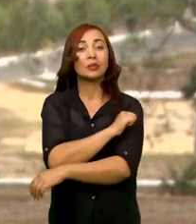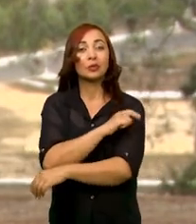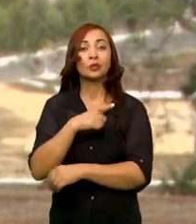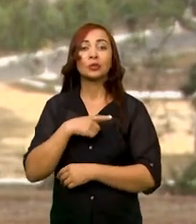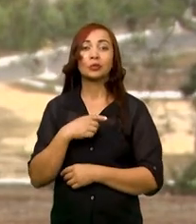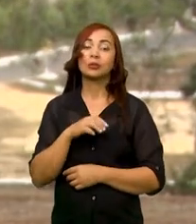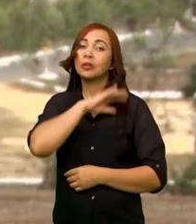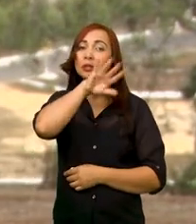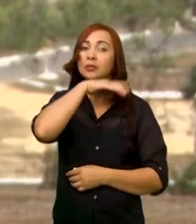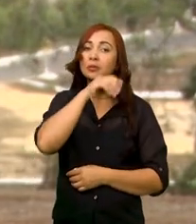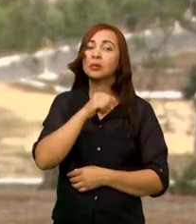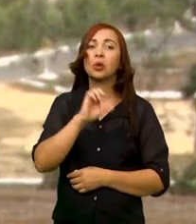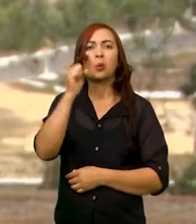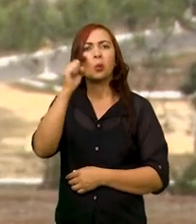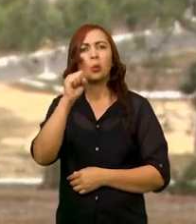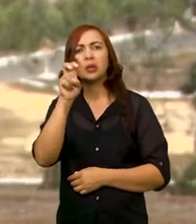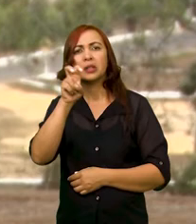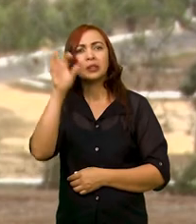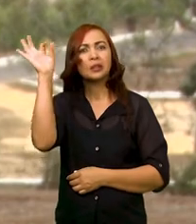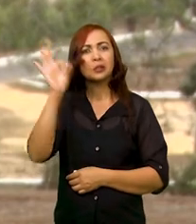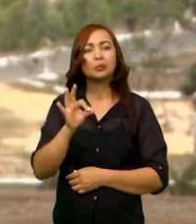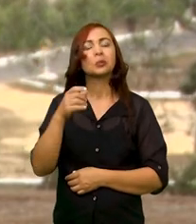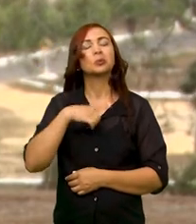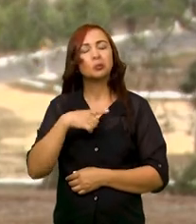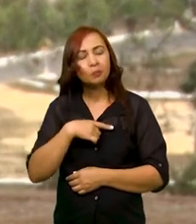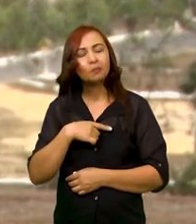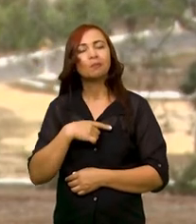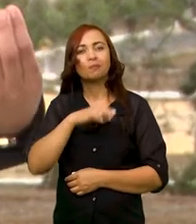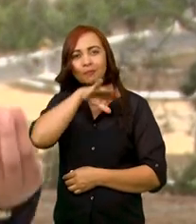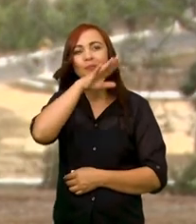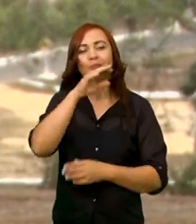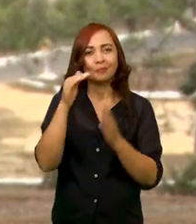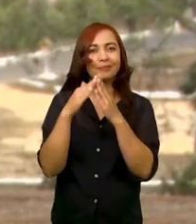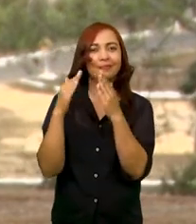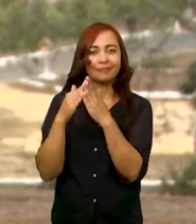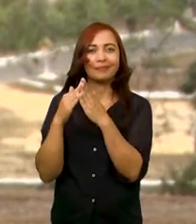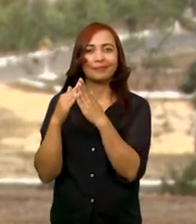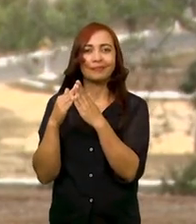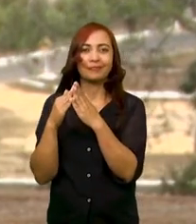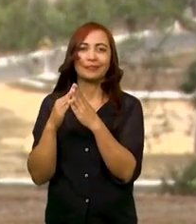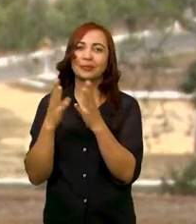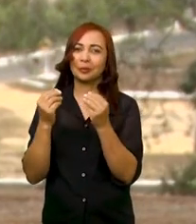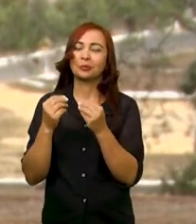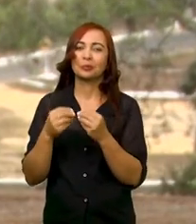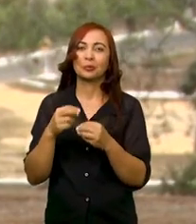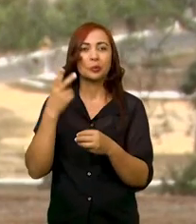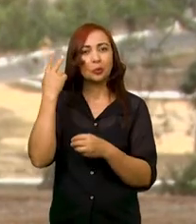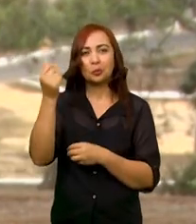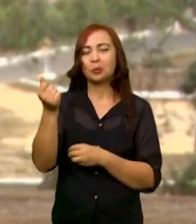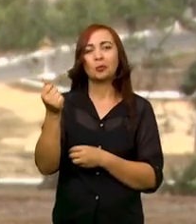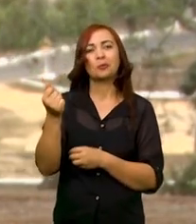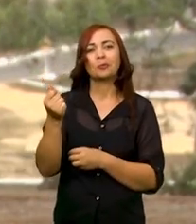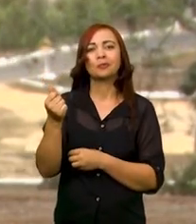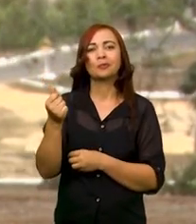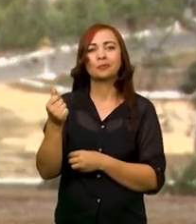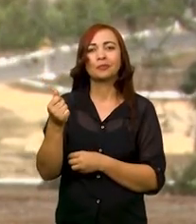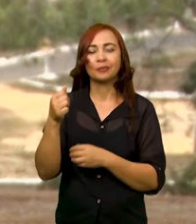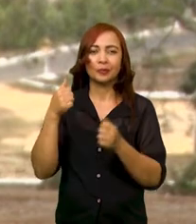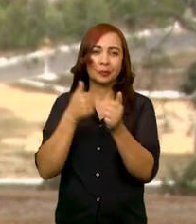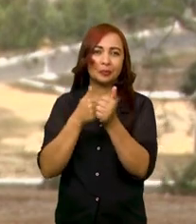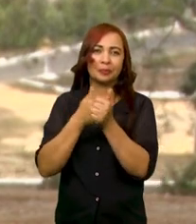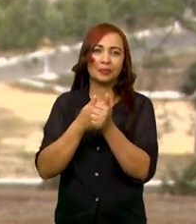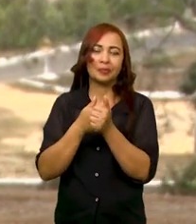de 85% tinham. Então é realmente algo muito comum, então é um tema que já está muito próximo deles. E